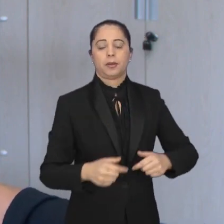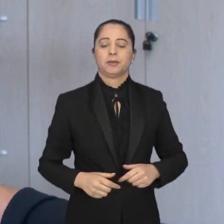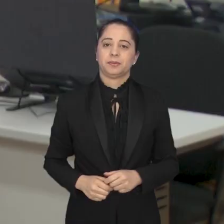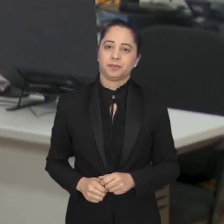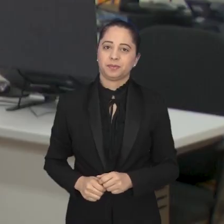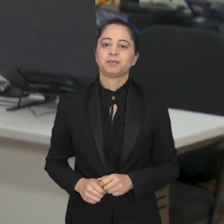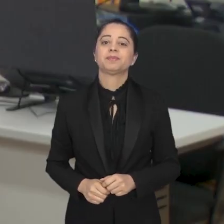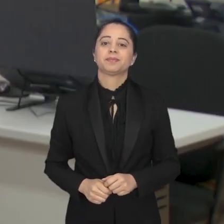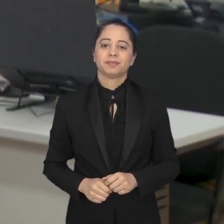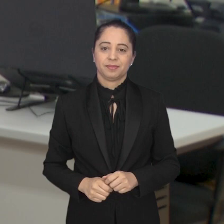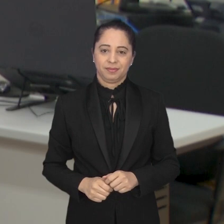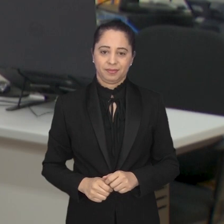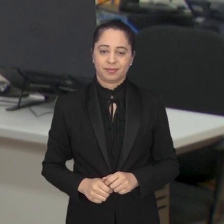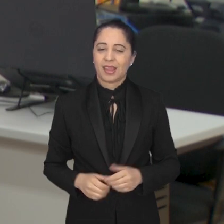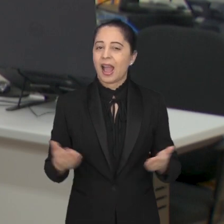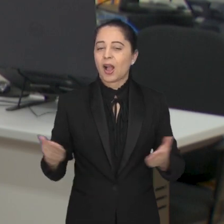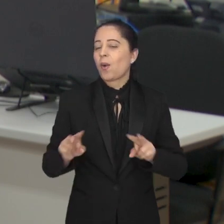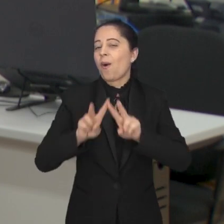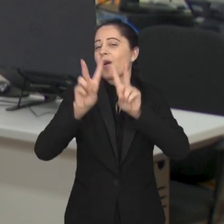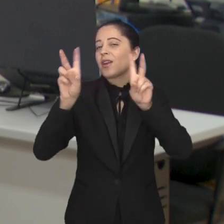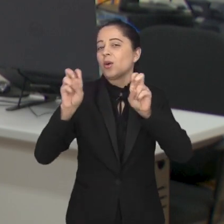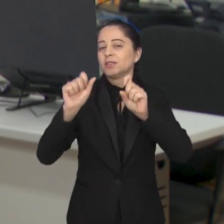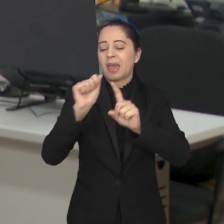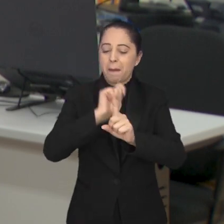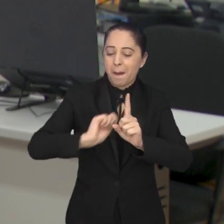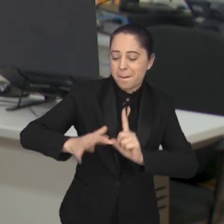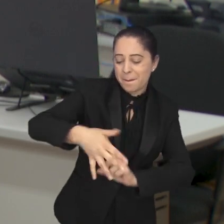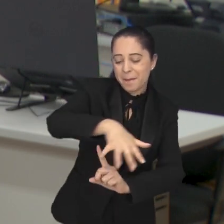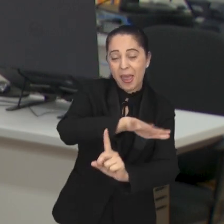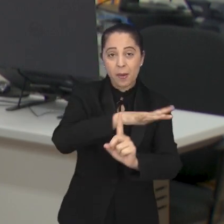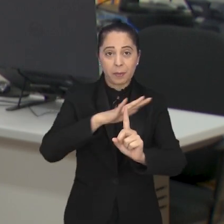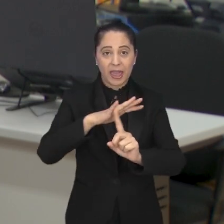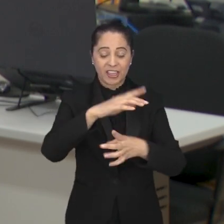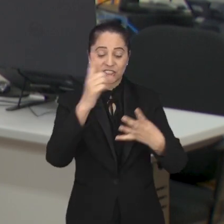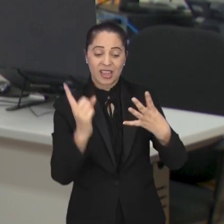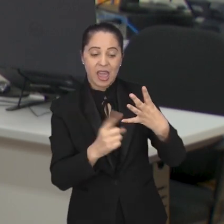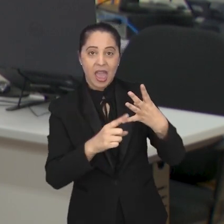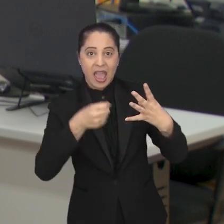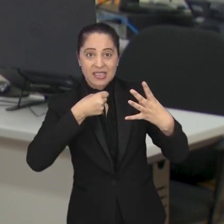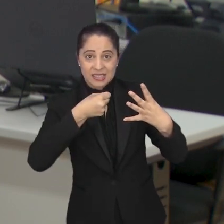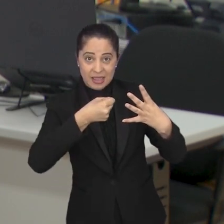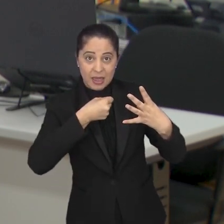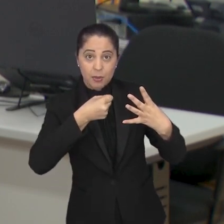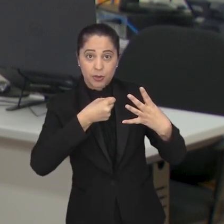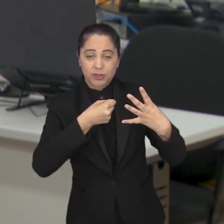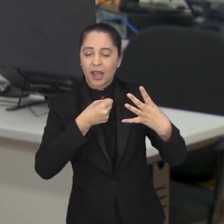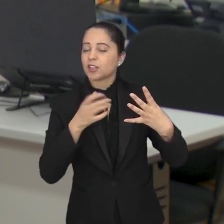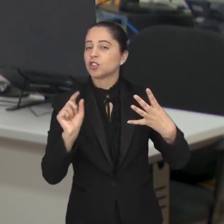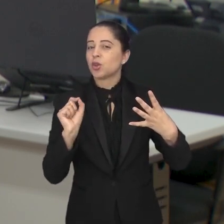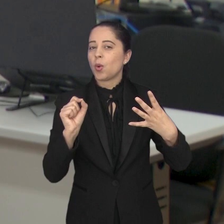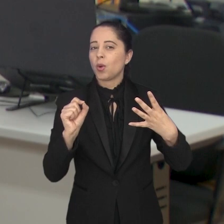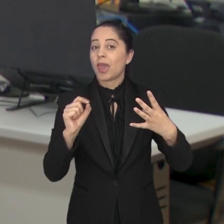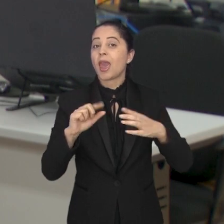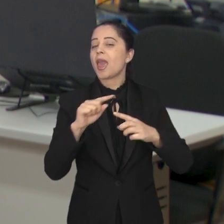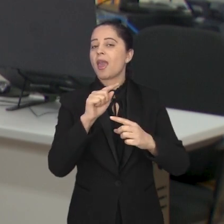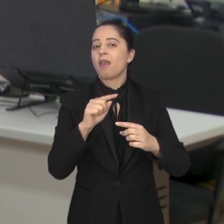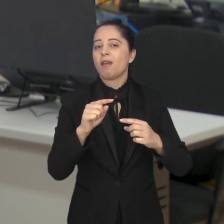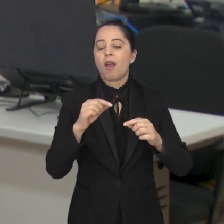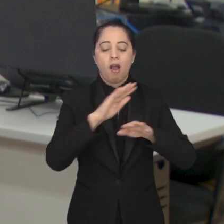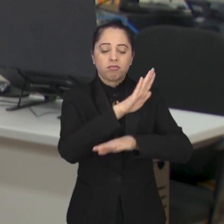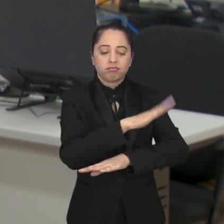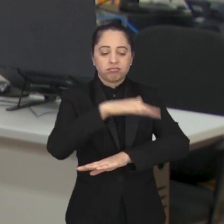resposta. Bom, agora a gente fala de meio ambiente e da nossa última reportagem especial da série. O foco é nas